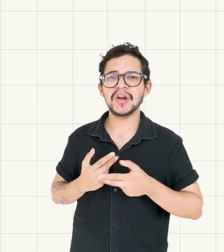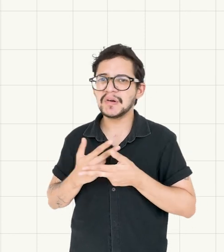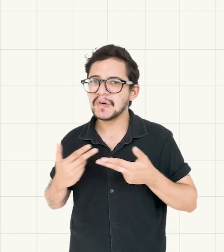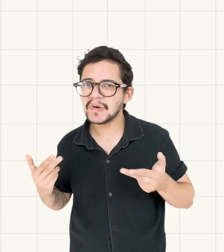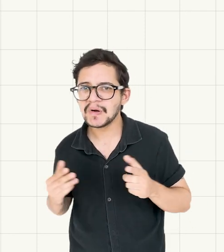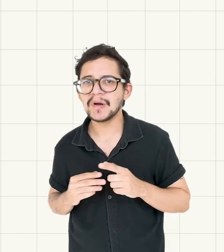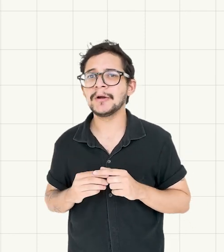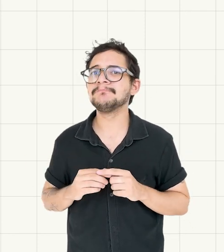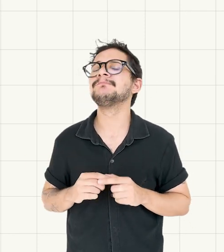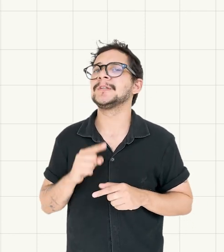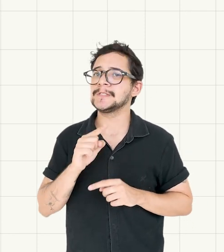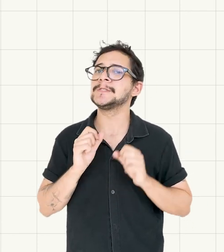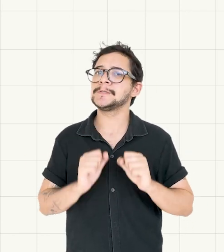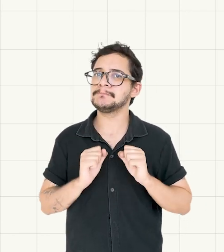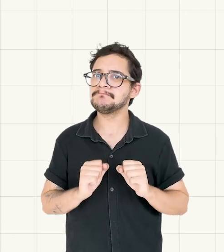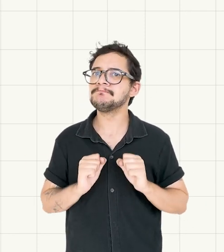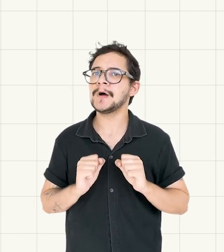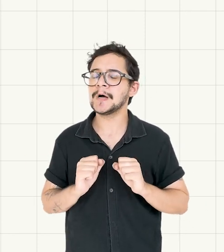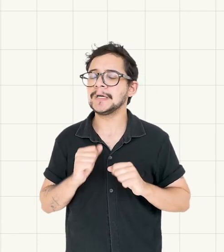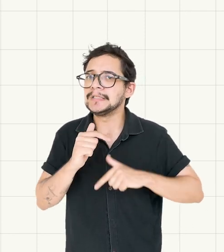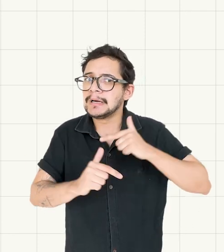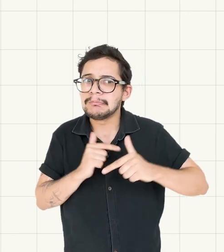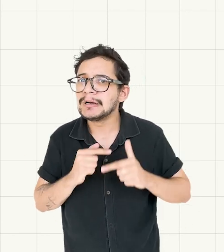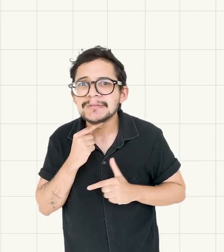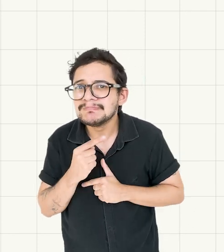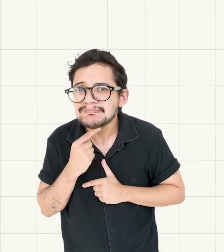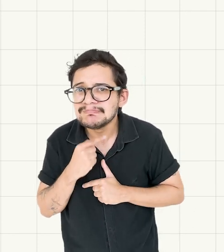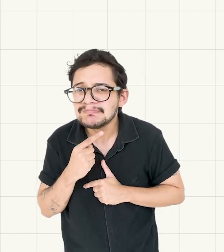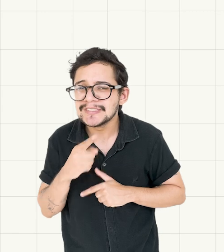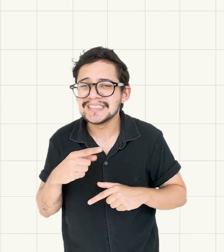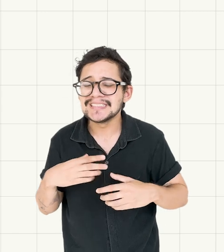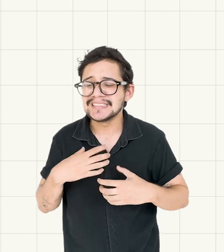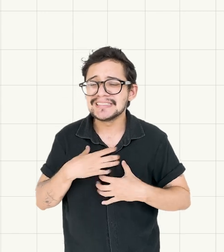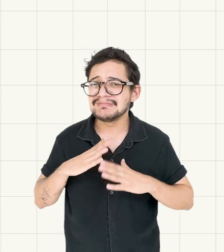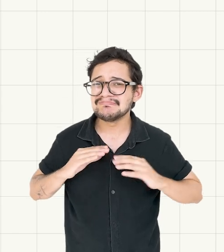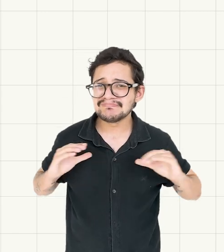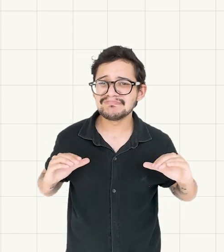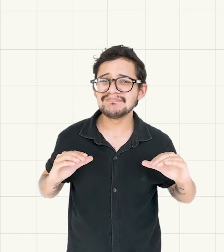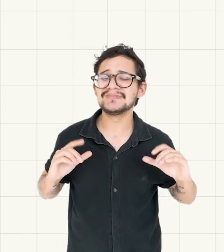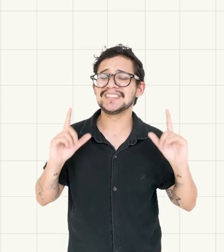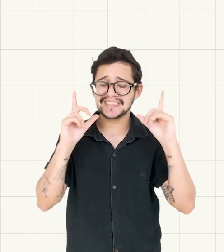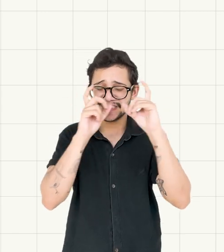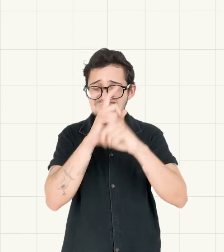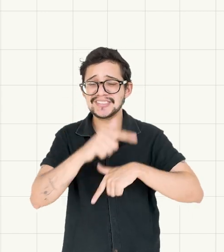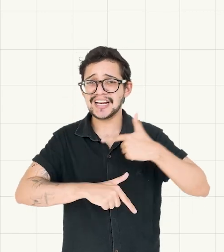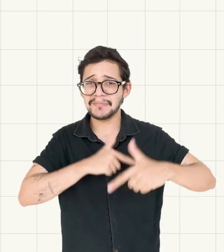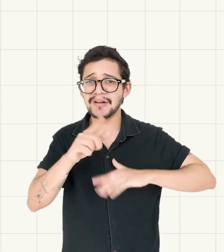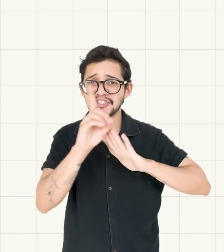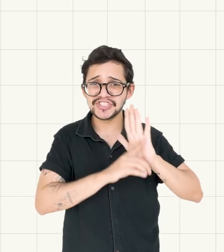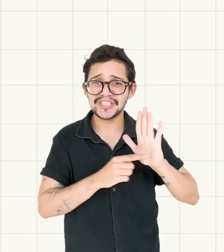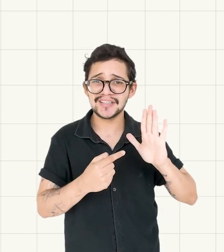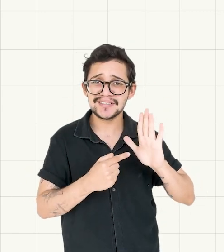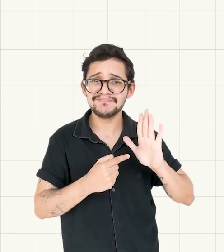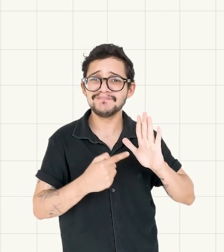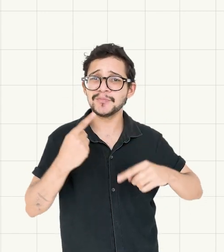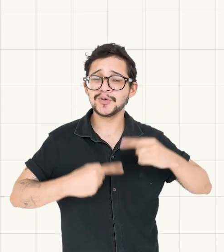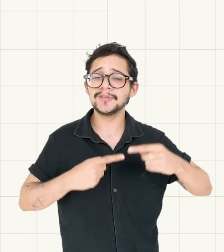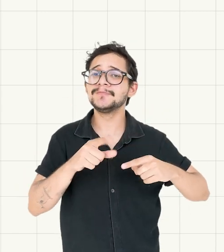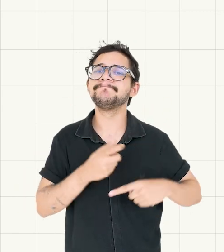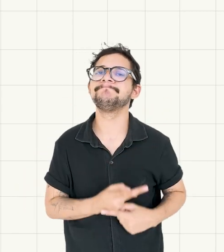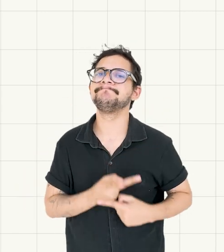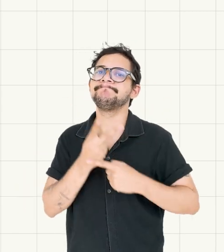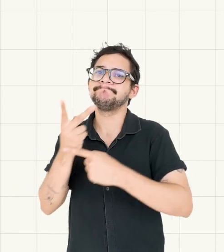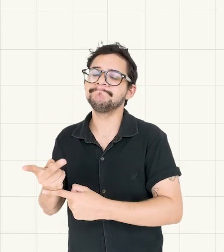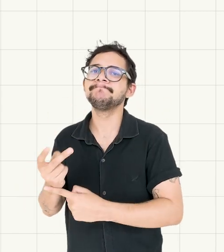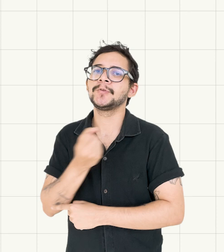alguma ameaça, assédio ou humilhação que a impeça, a deixe desconfortável ou dificulte o exercício dos seus direitos